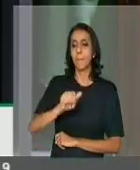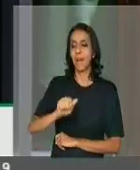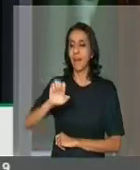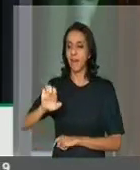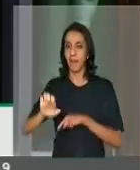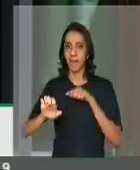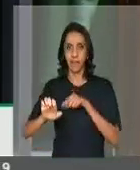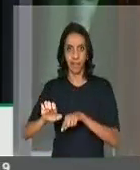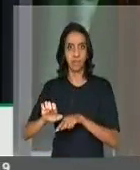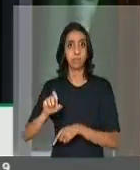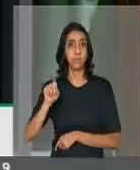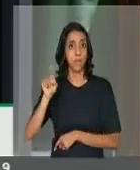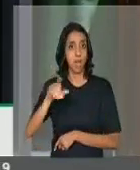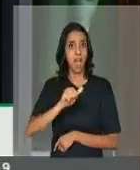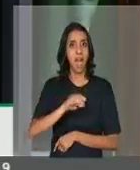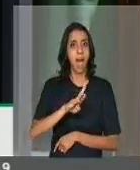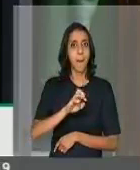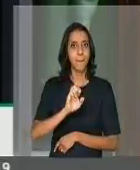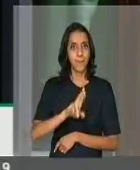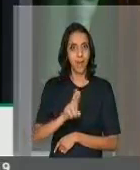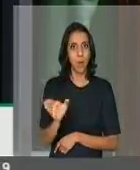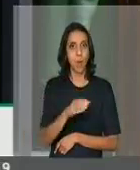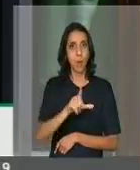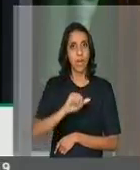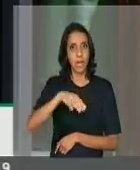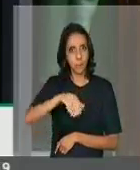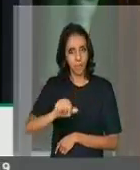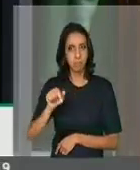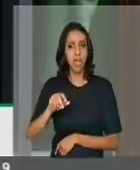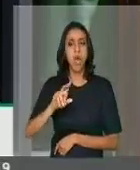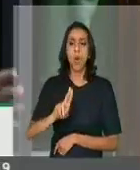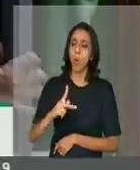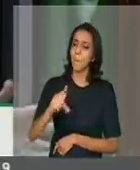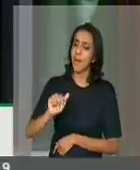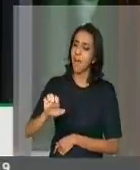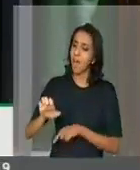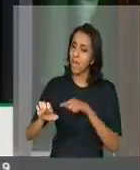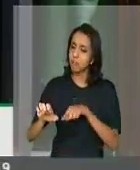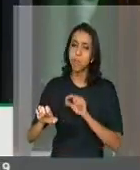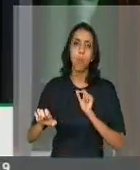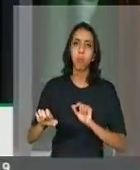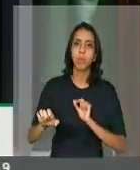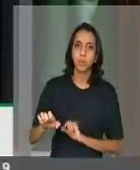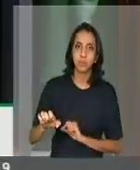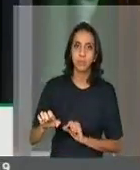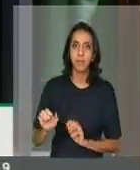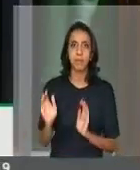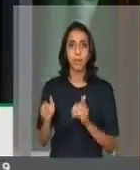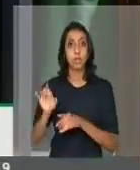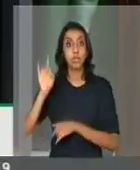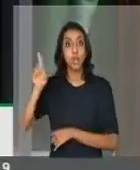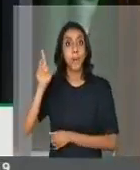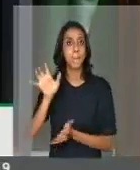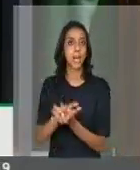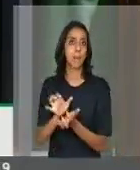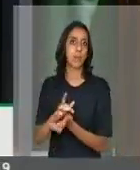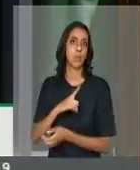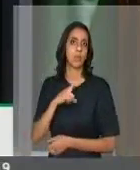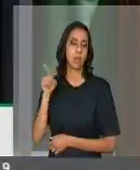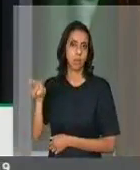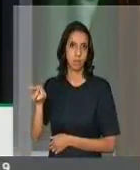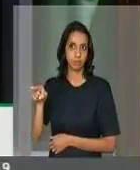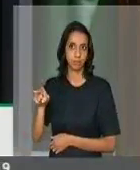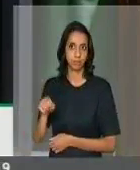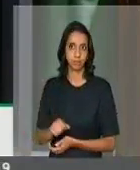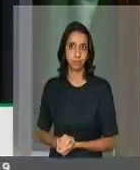Regional de Abreu e Lima. A UPAE é uma UPA Especialidades, que só existe em Pernambuco, uma